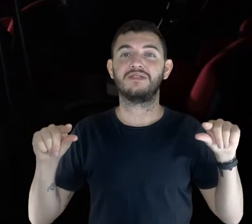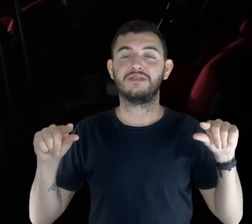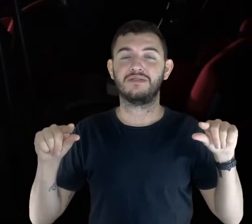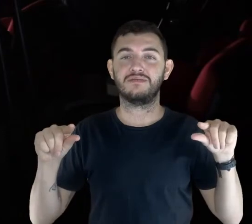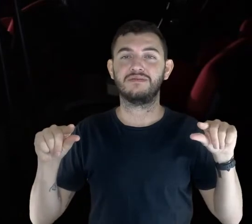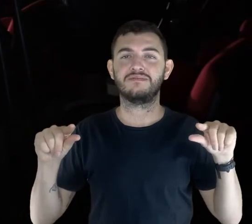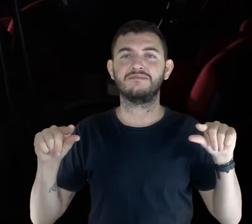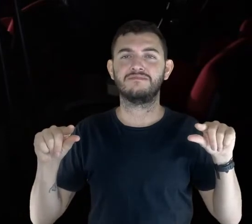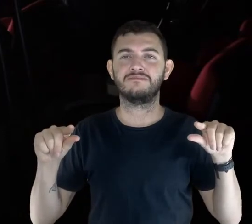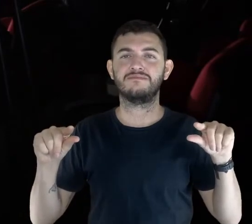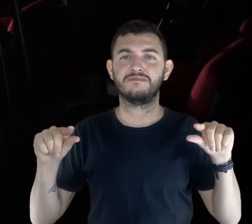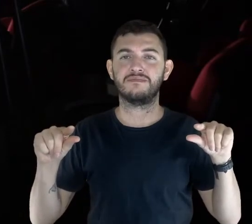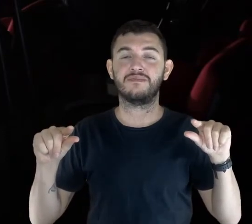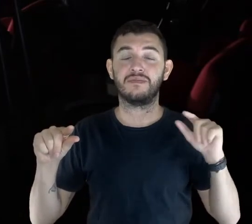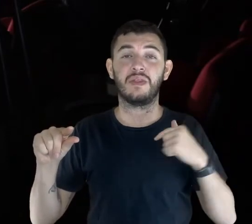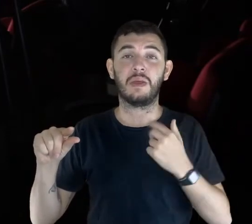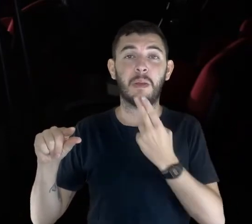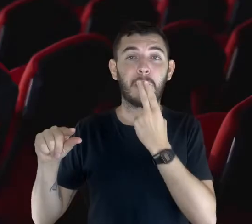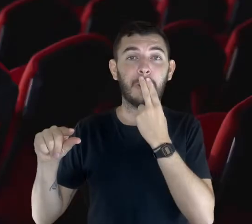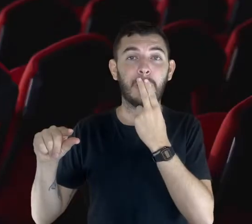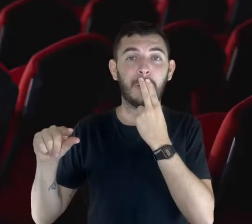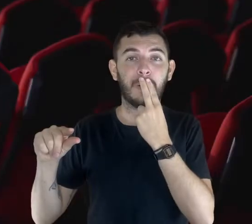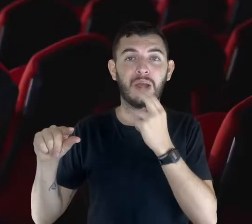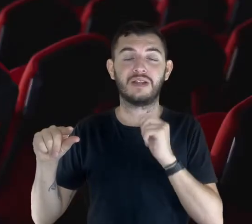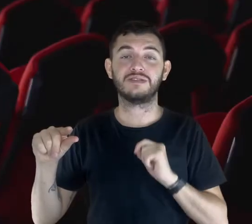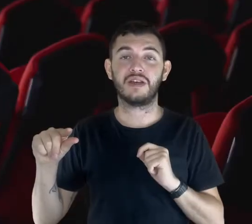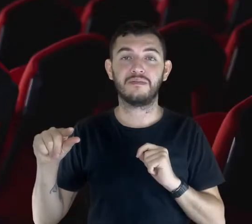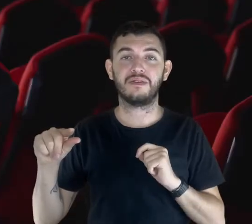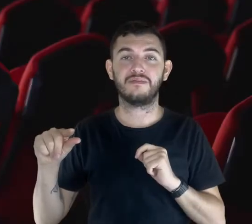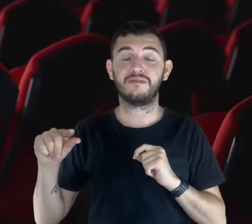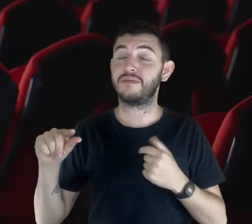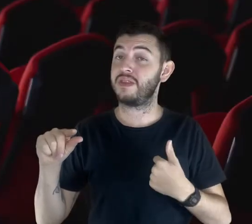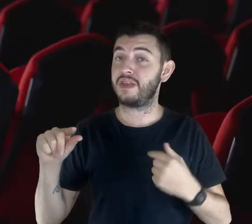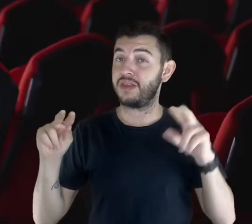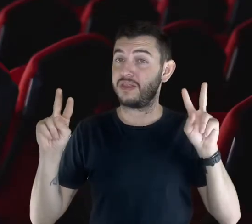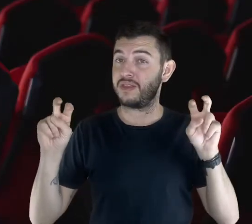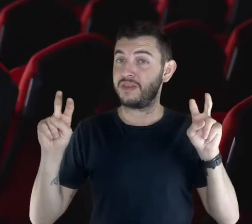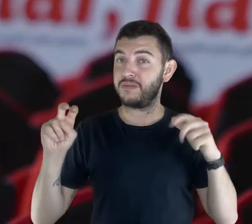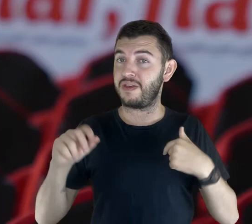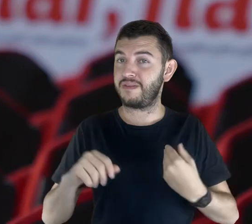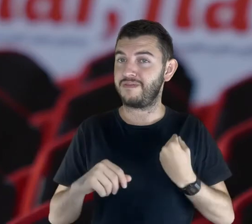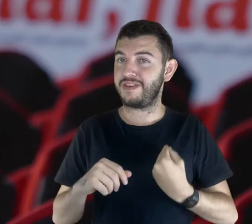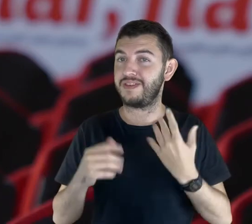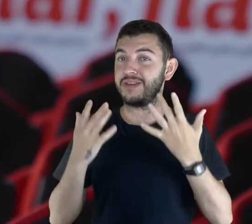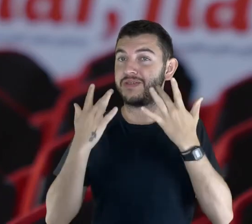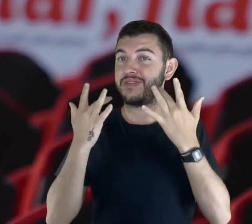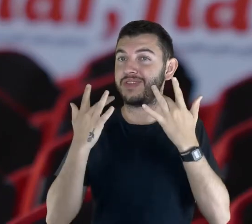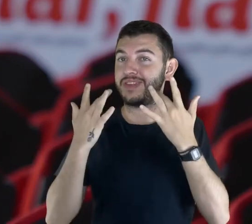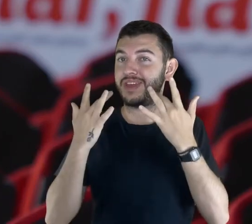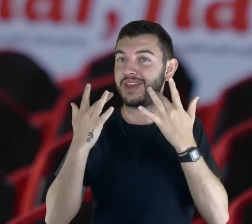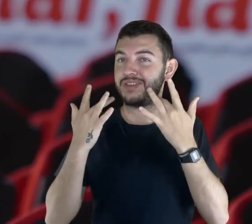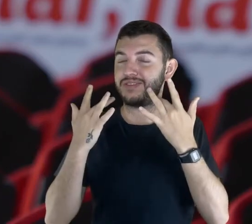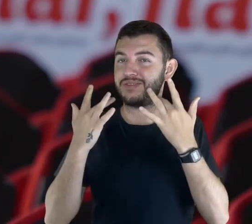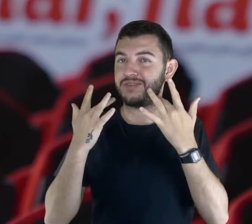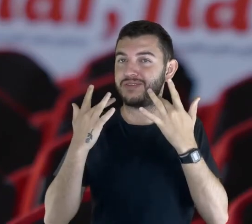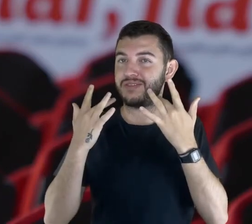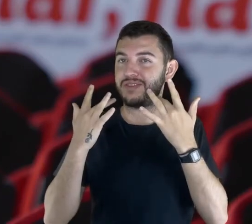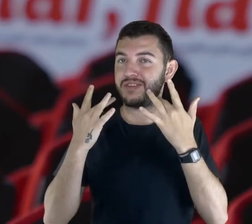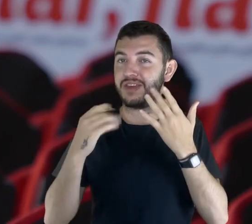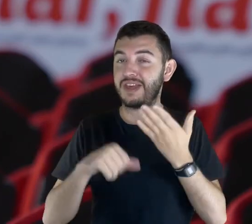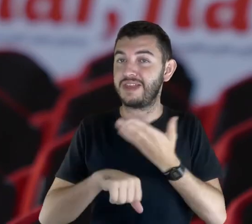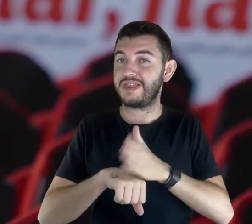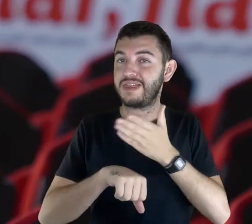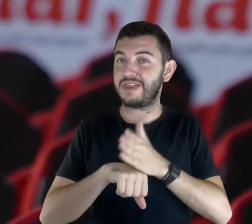aqui uma frase que é do Charlie Chaplin. A vida é uma peça de